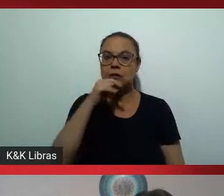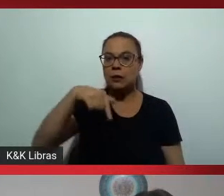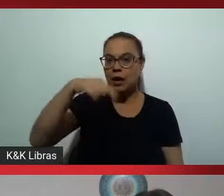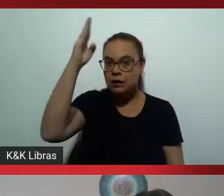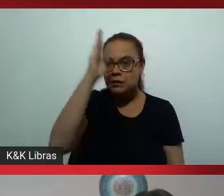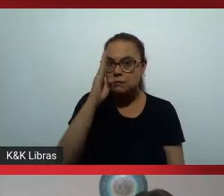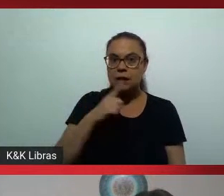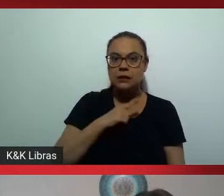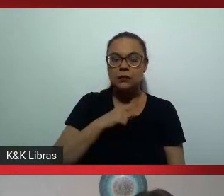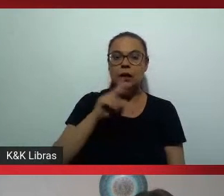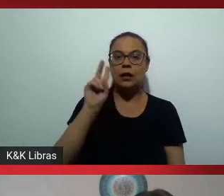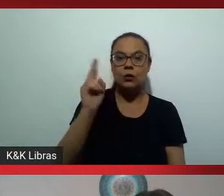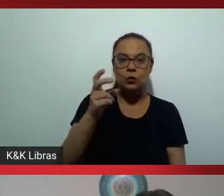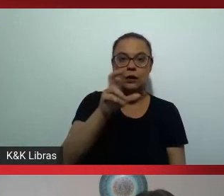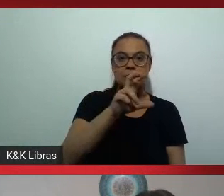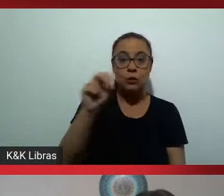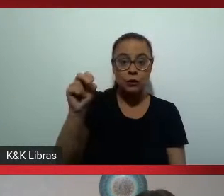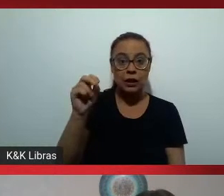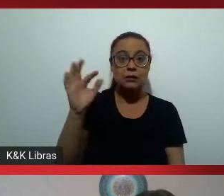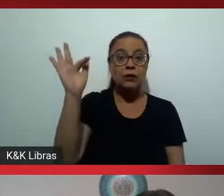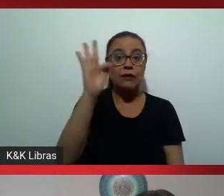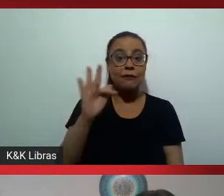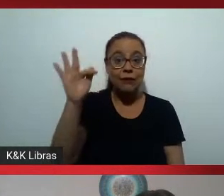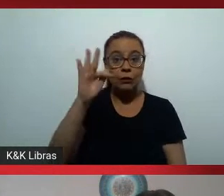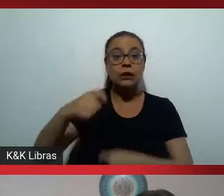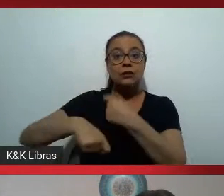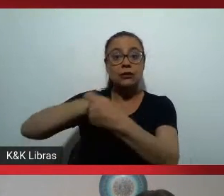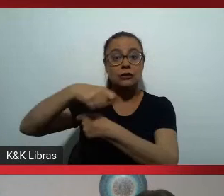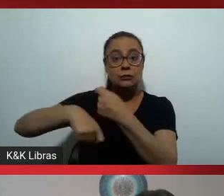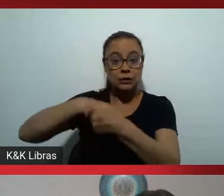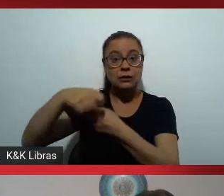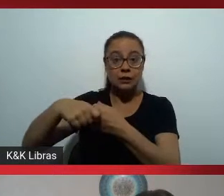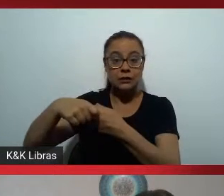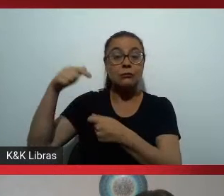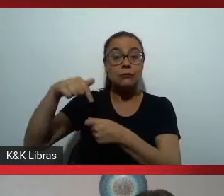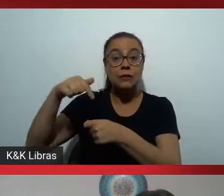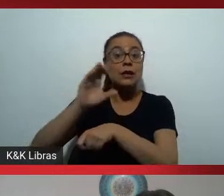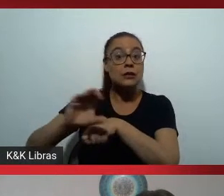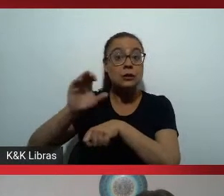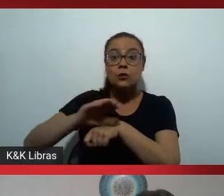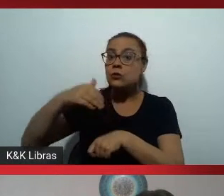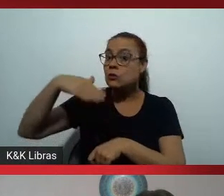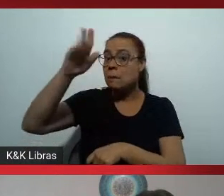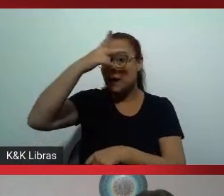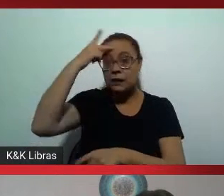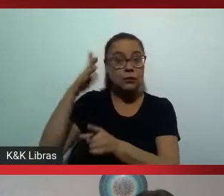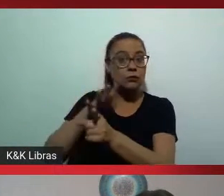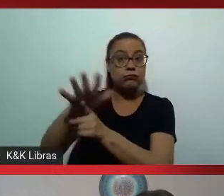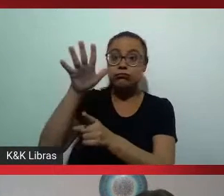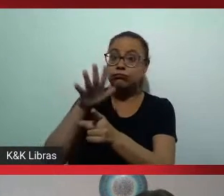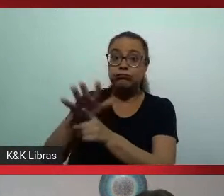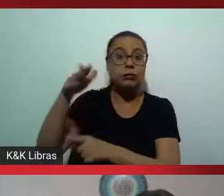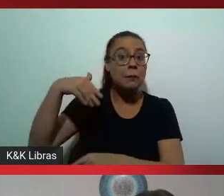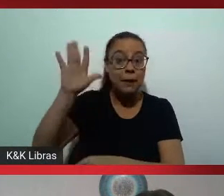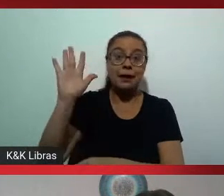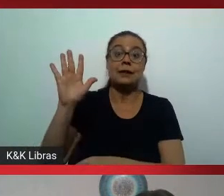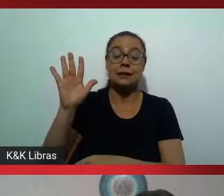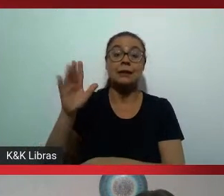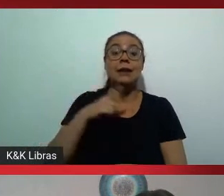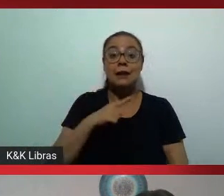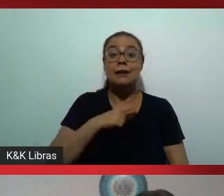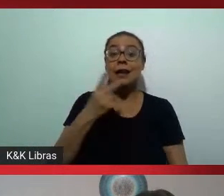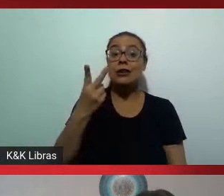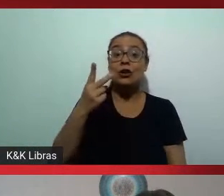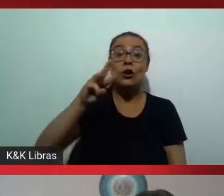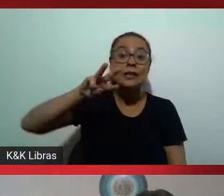.500 faculdades de administração de empresas que é um dos cursos também mais procurados com 2 milhões de vagas